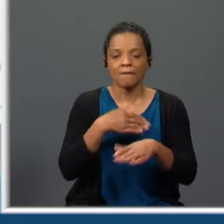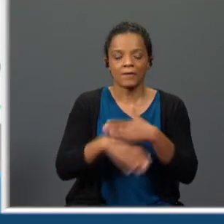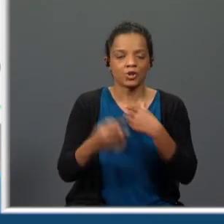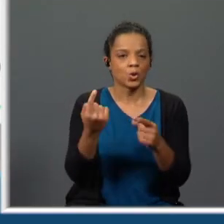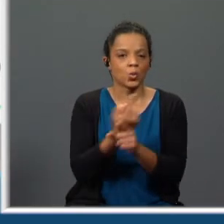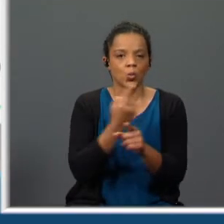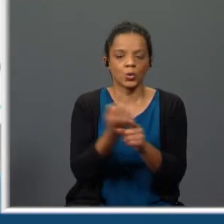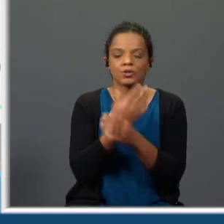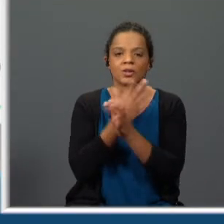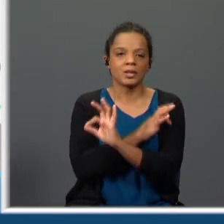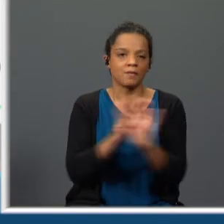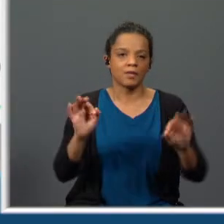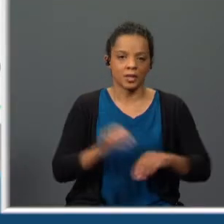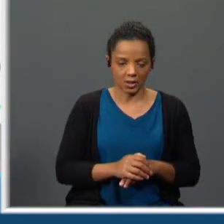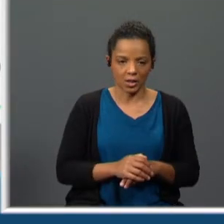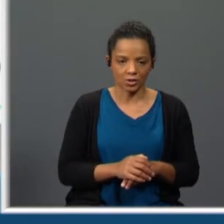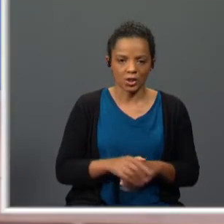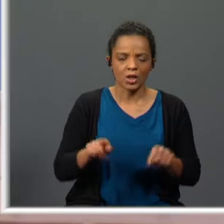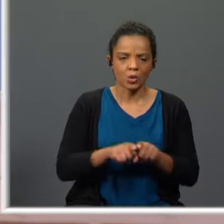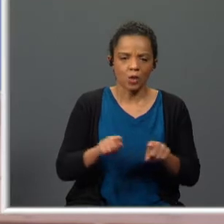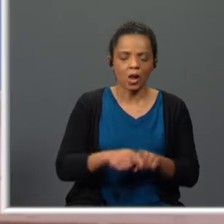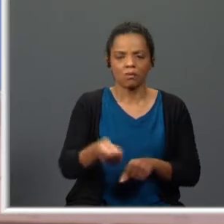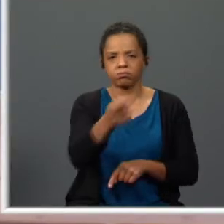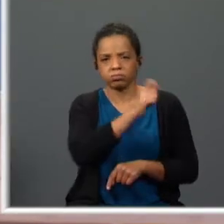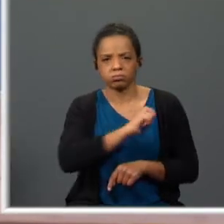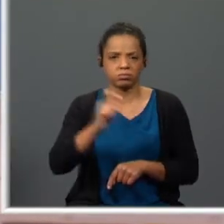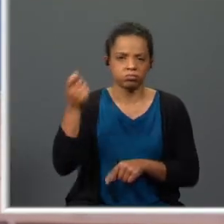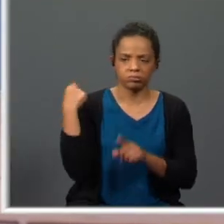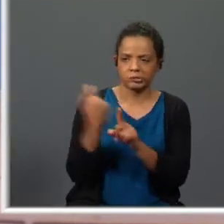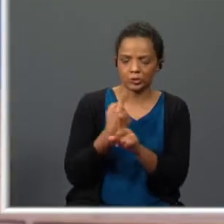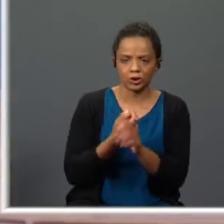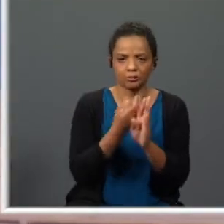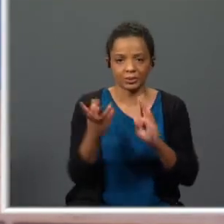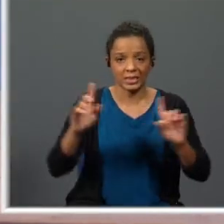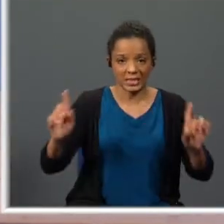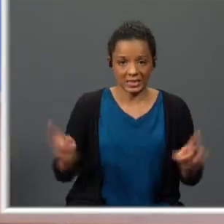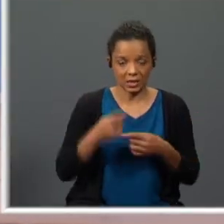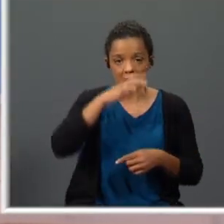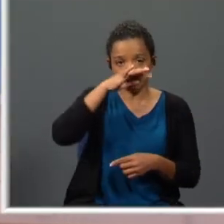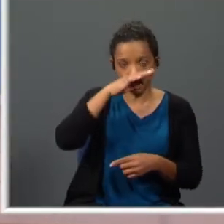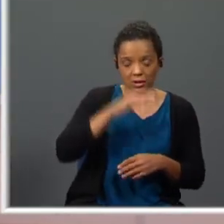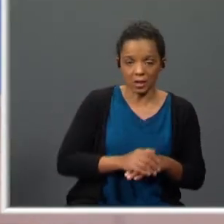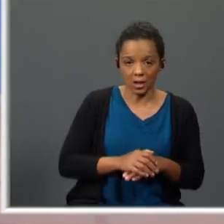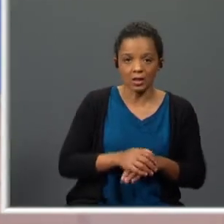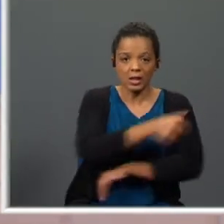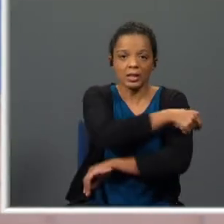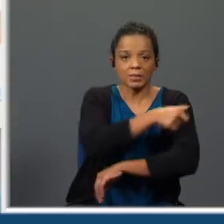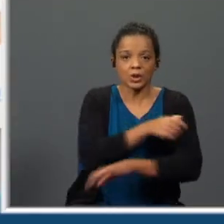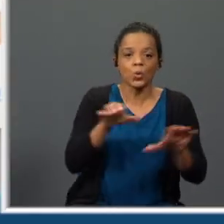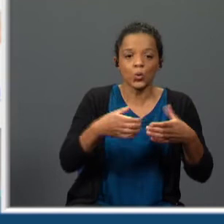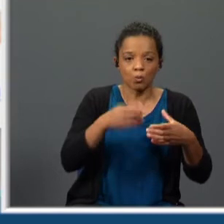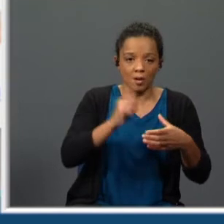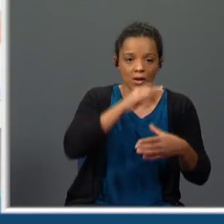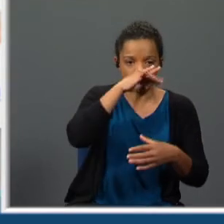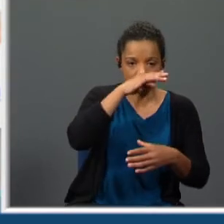divinas foi apostolada martelada angelada em síntese a alcoviteira representa esse grupo das